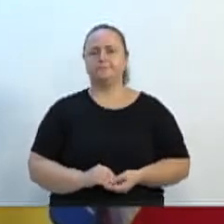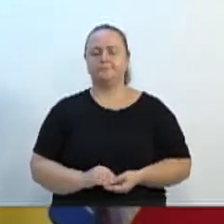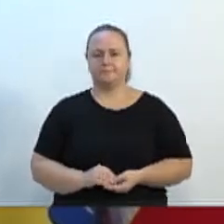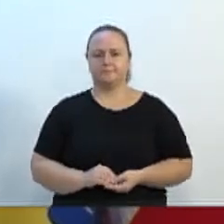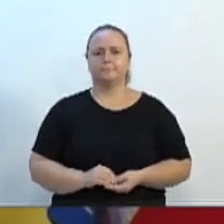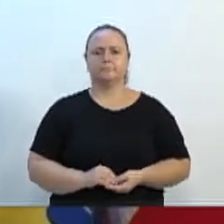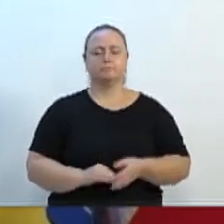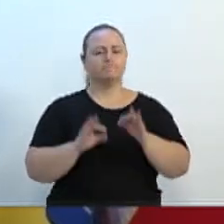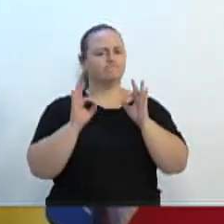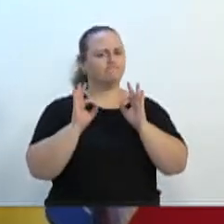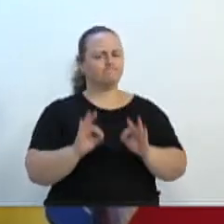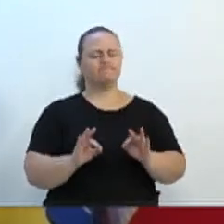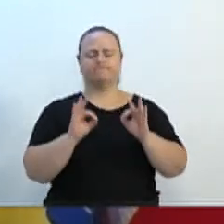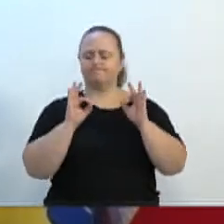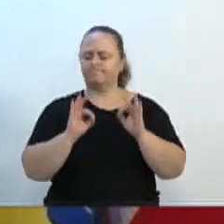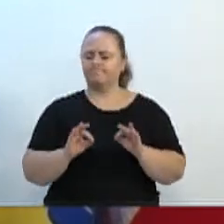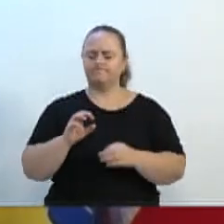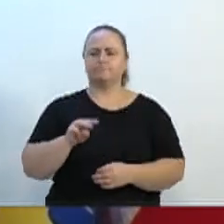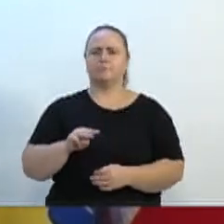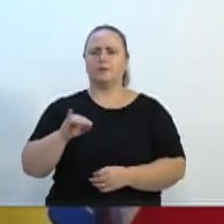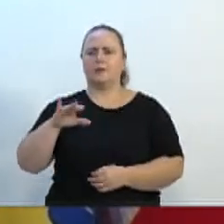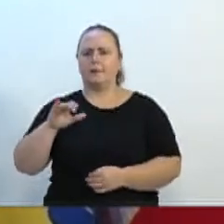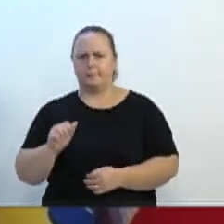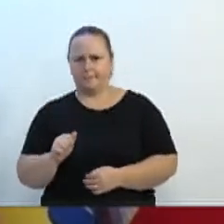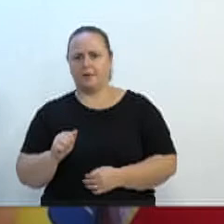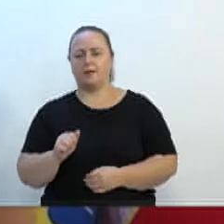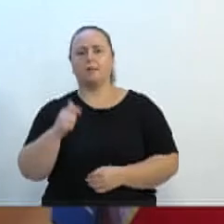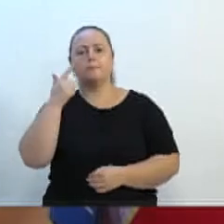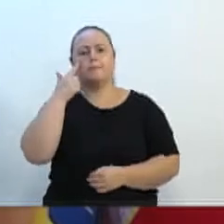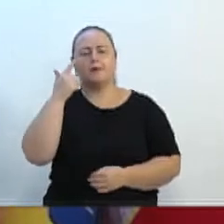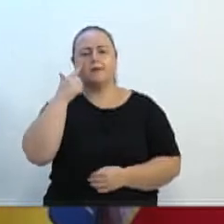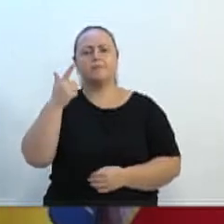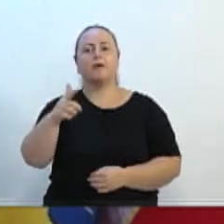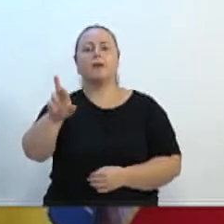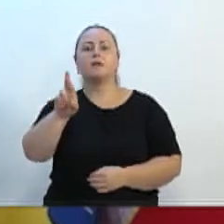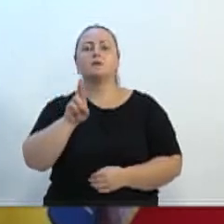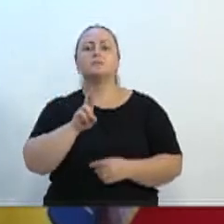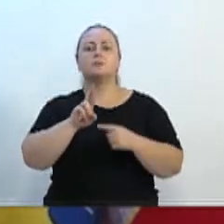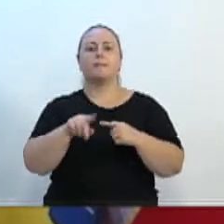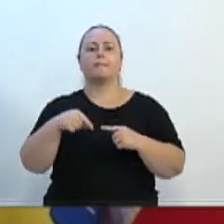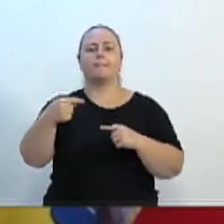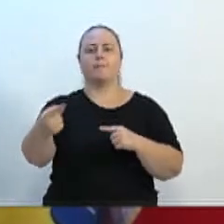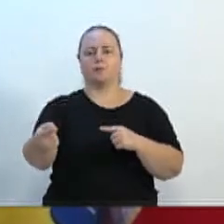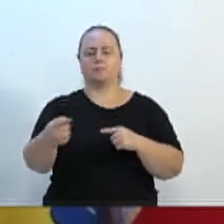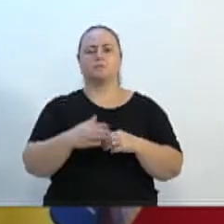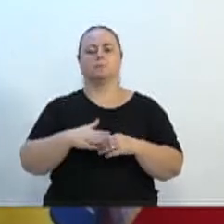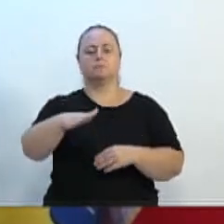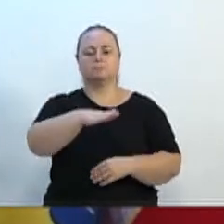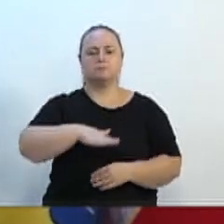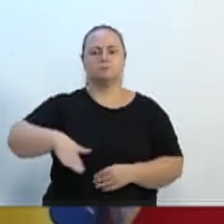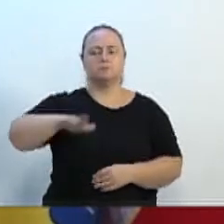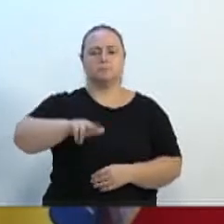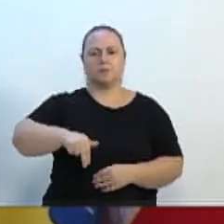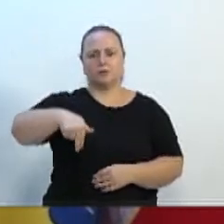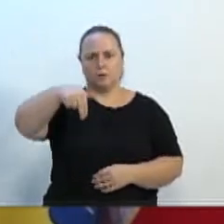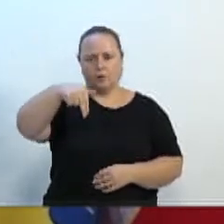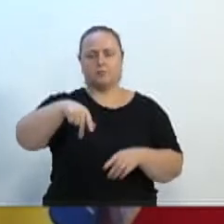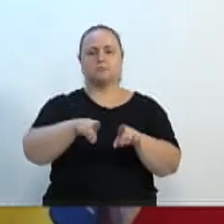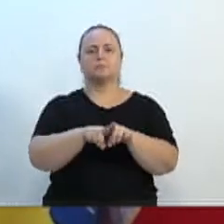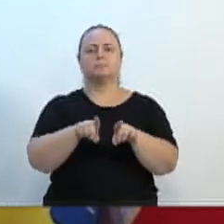o Michael Schneider para o Mica para o Samai para que traga o retorno para a comunidade não só da região norte mas de toda Blumenau